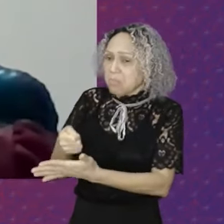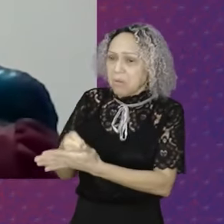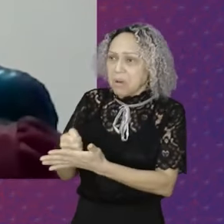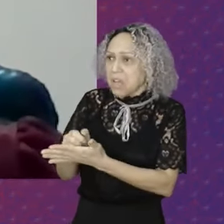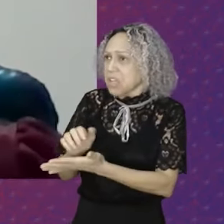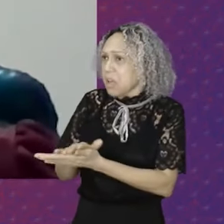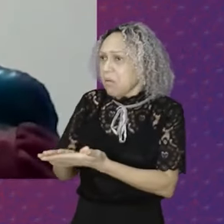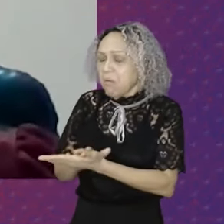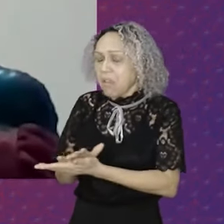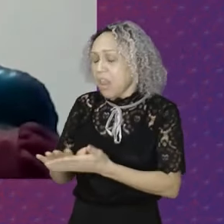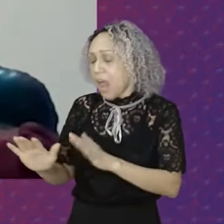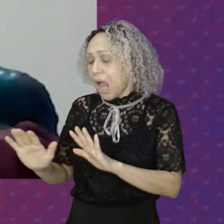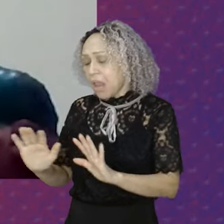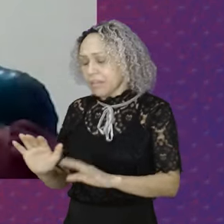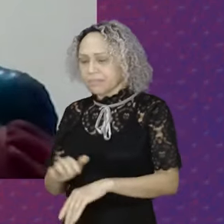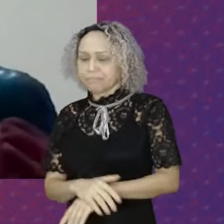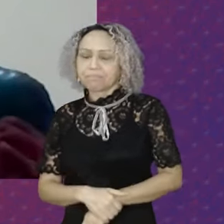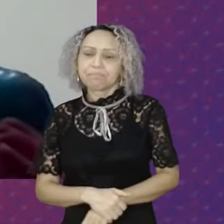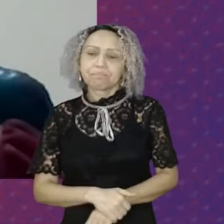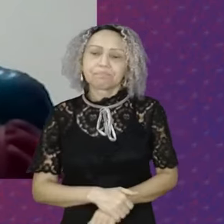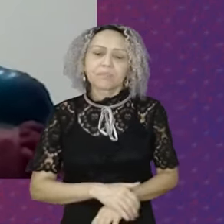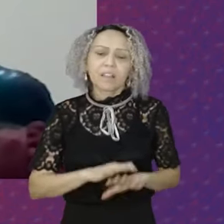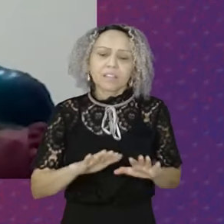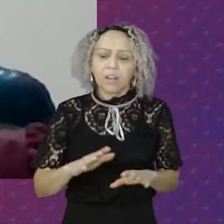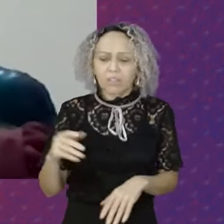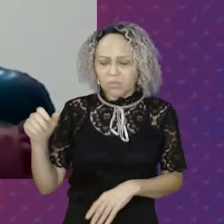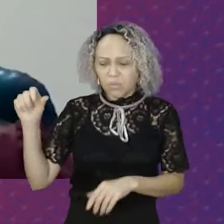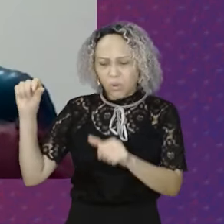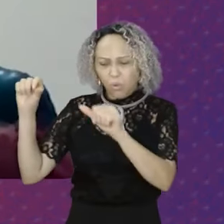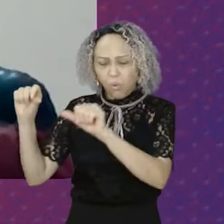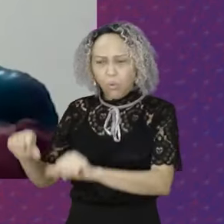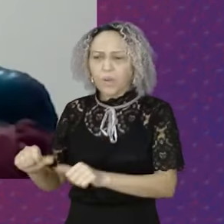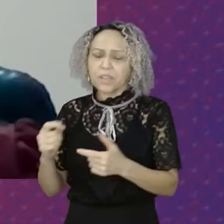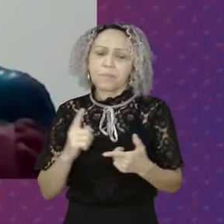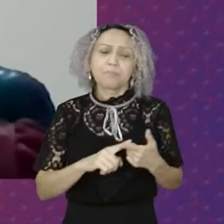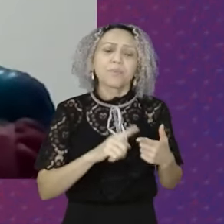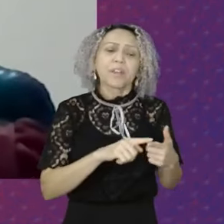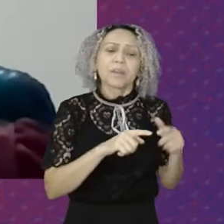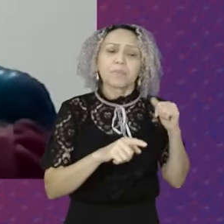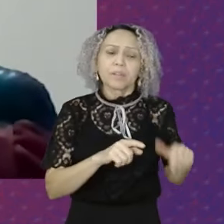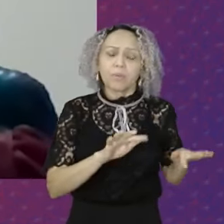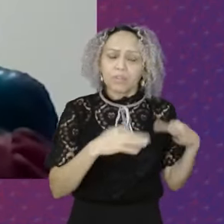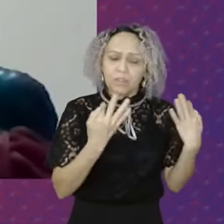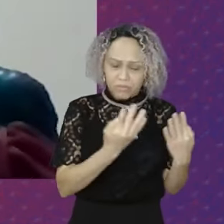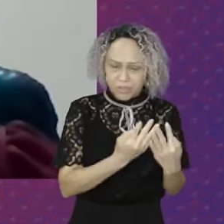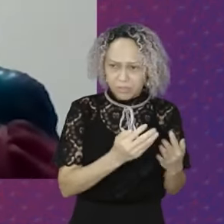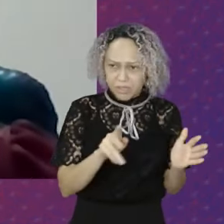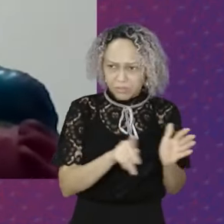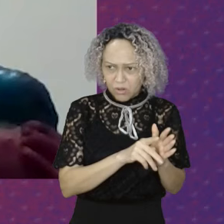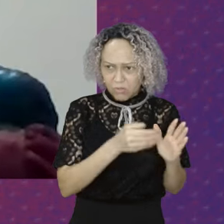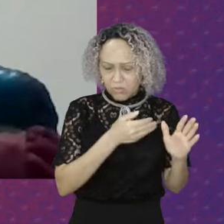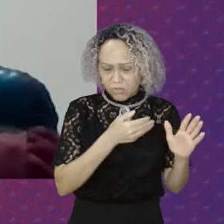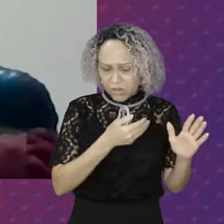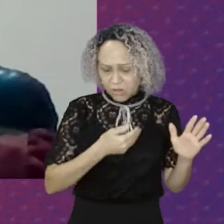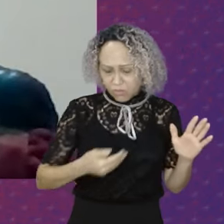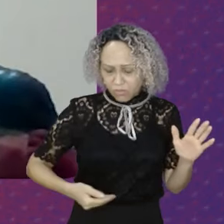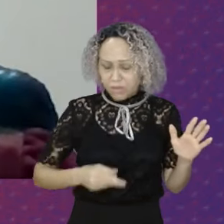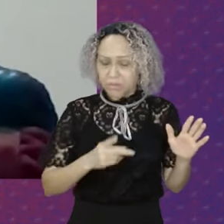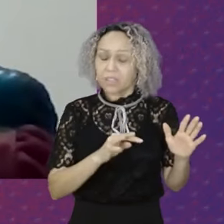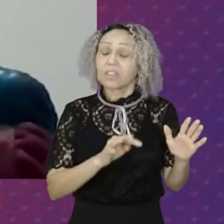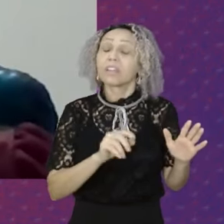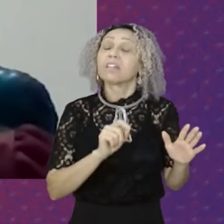Incentivava As condicionalidades Da saúde E educação Incentivava As famílias A buscar Os